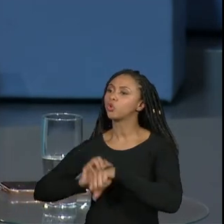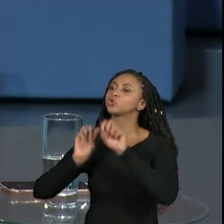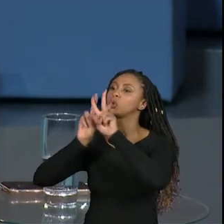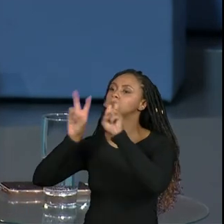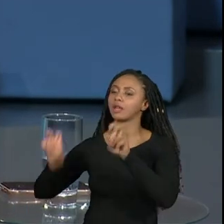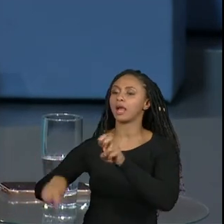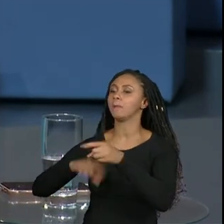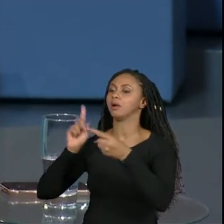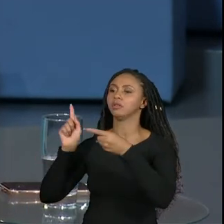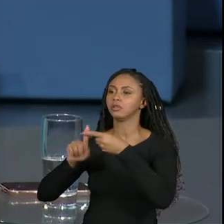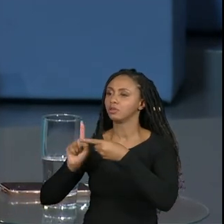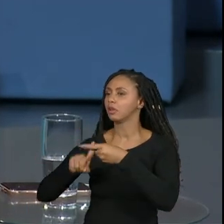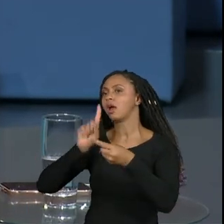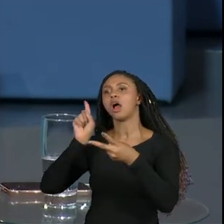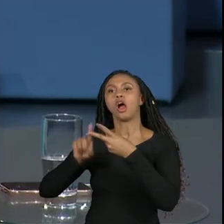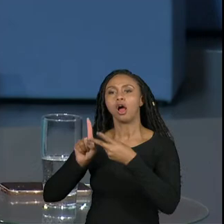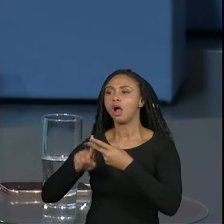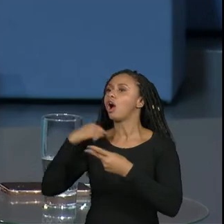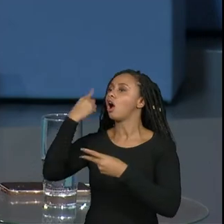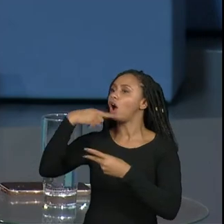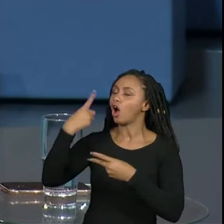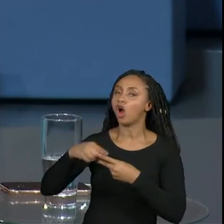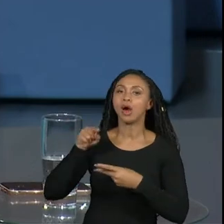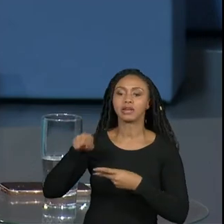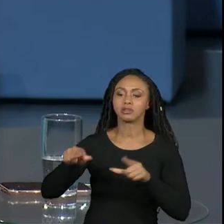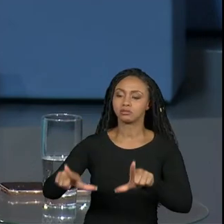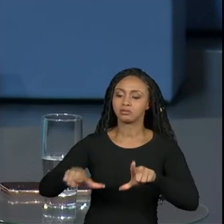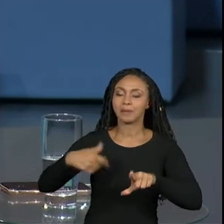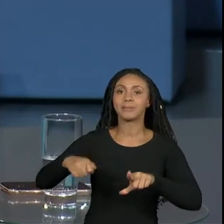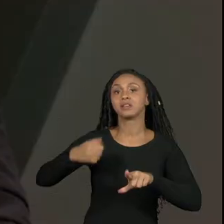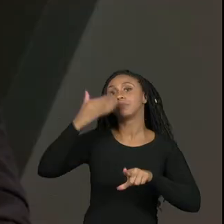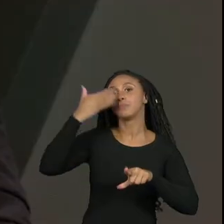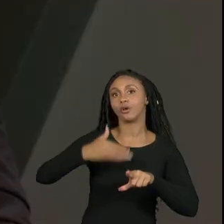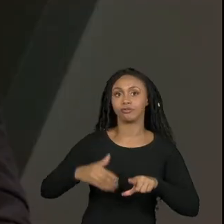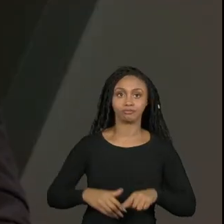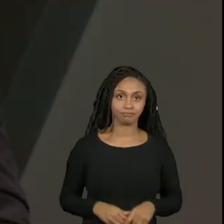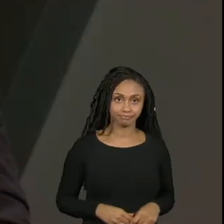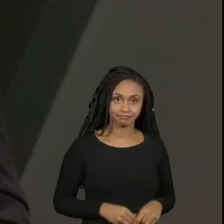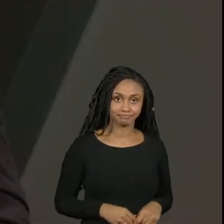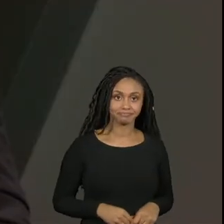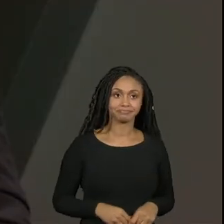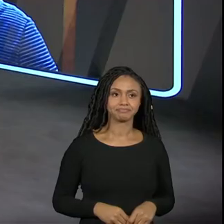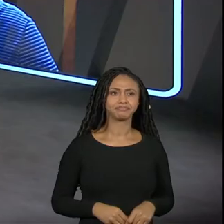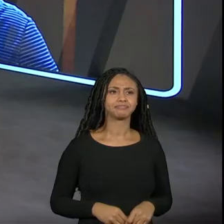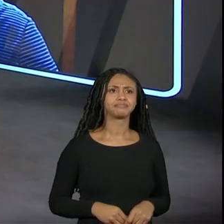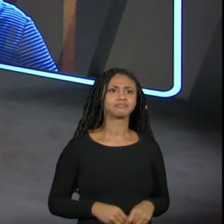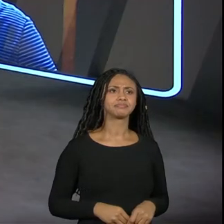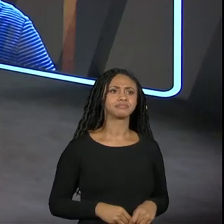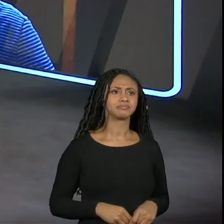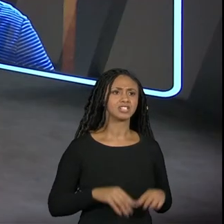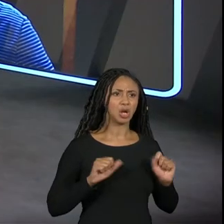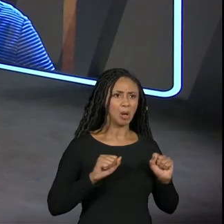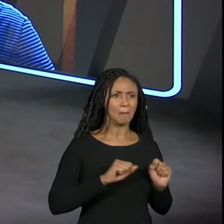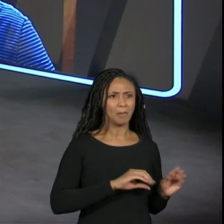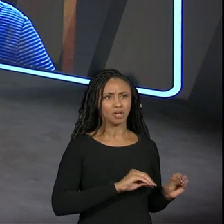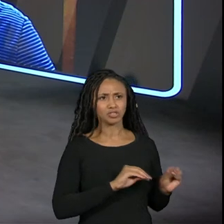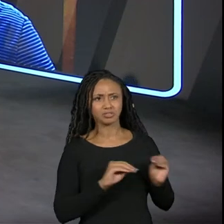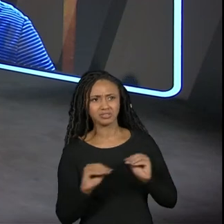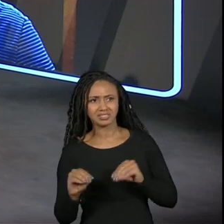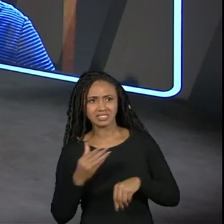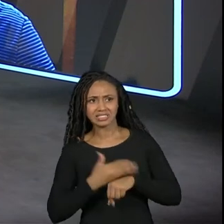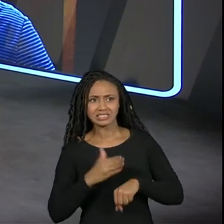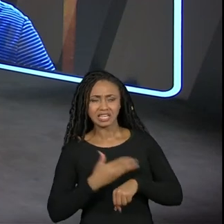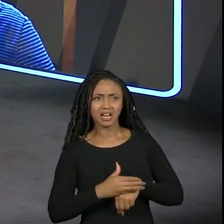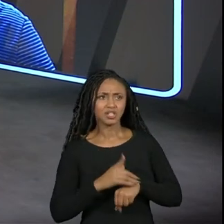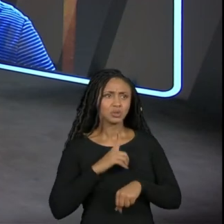com tantas horas é o certificado que vale né aí a gente já pode ir para o estágio um pouquinho ou ter mais